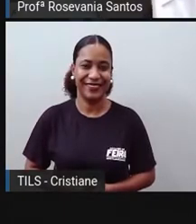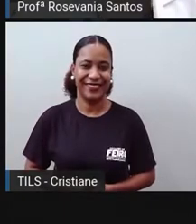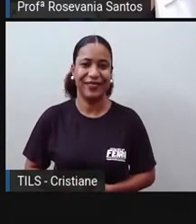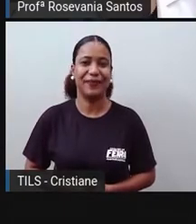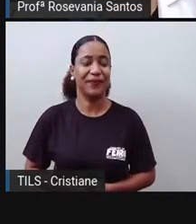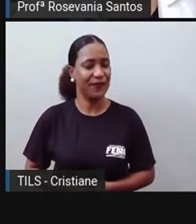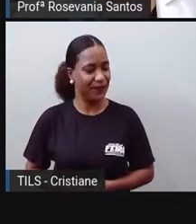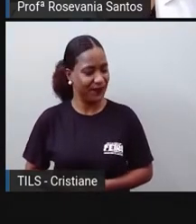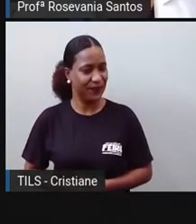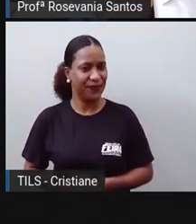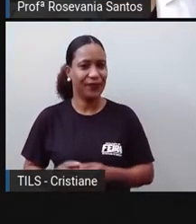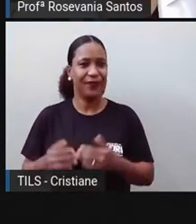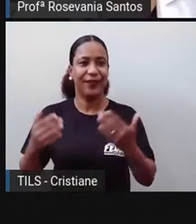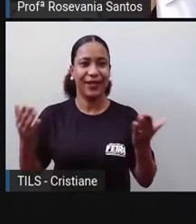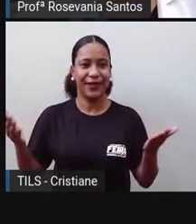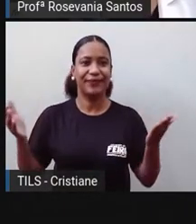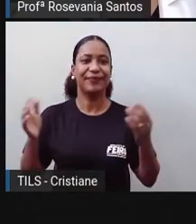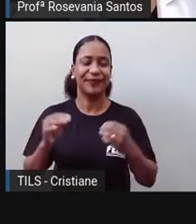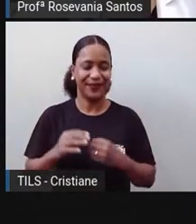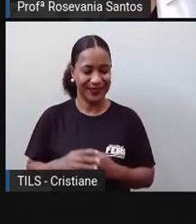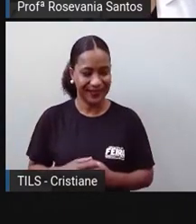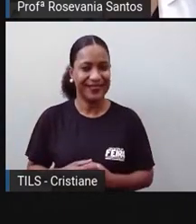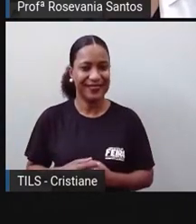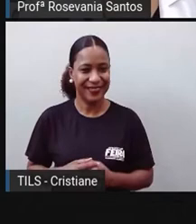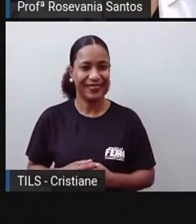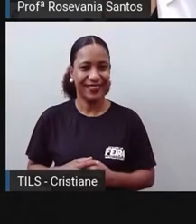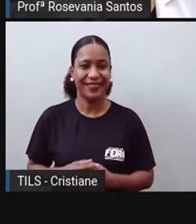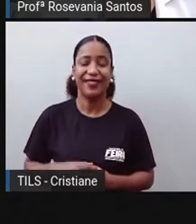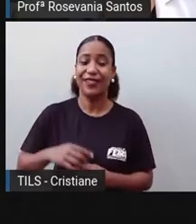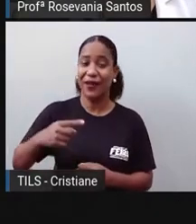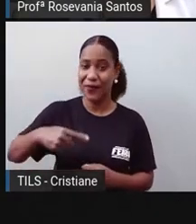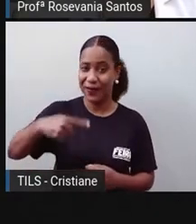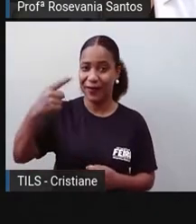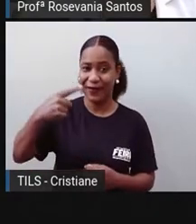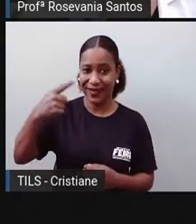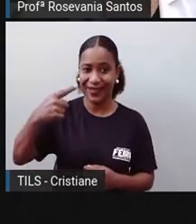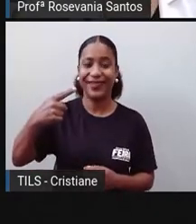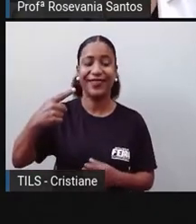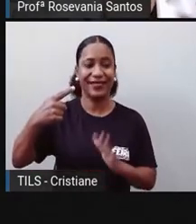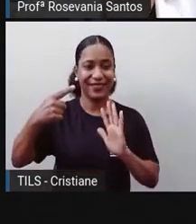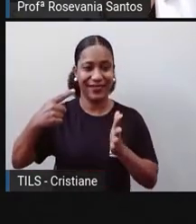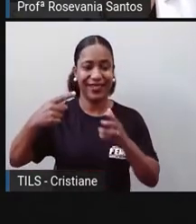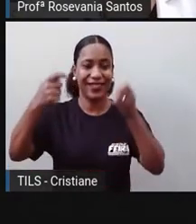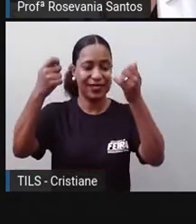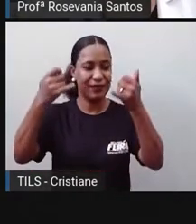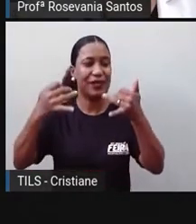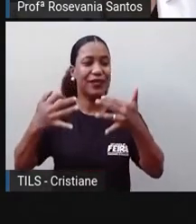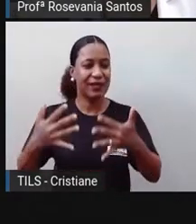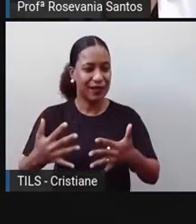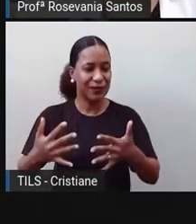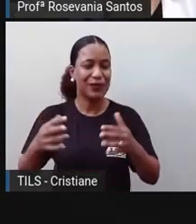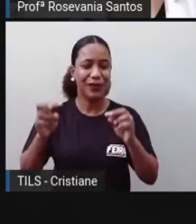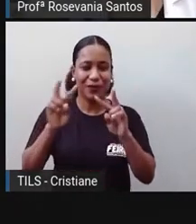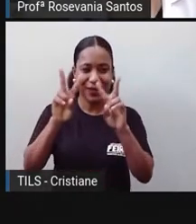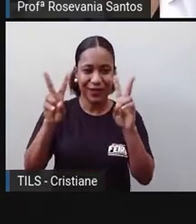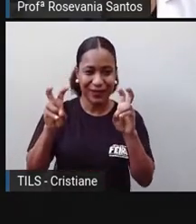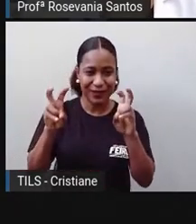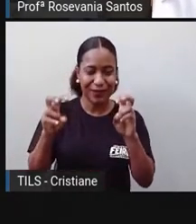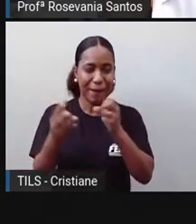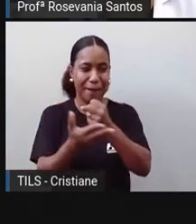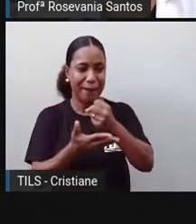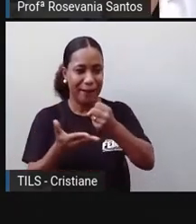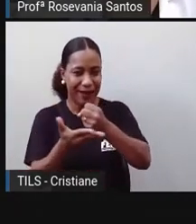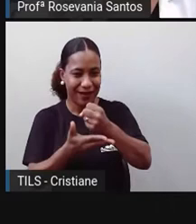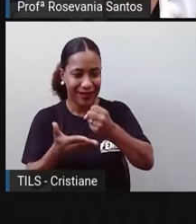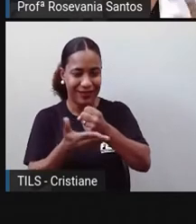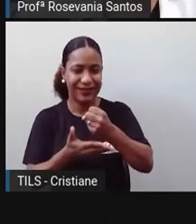Bom, a gente, né, durante a nossa primeira aula, nós falamos, né, algumas questões, assim, básicas, né, referentes